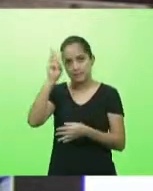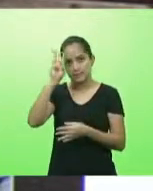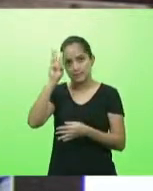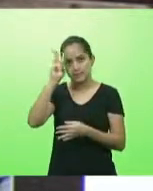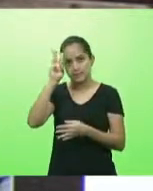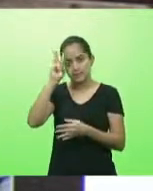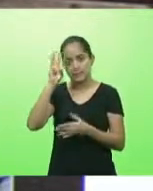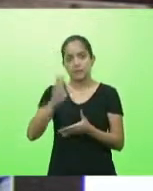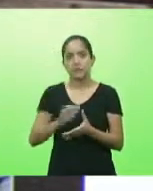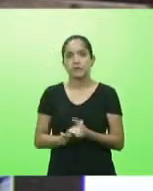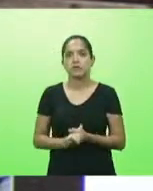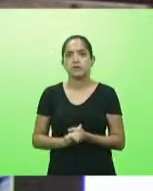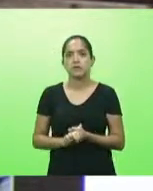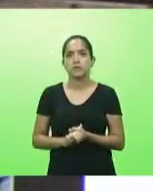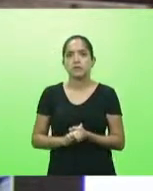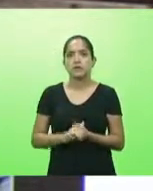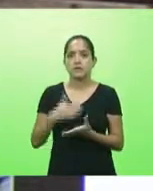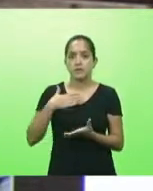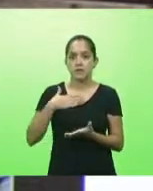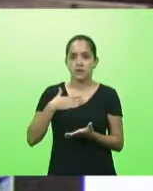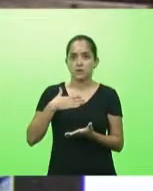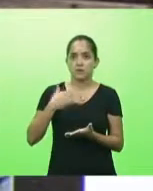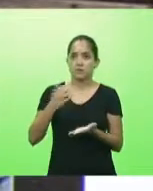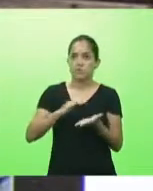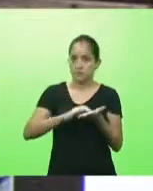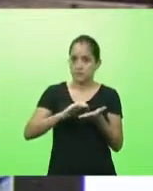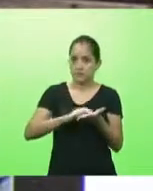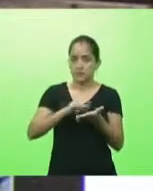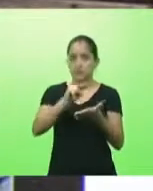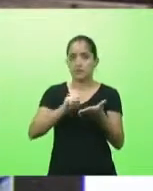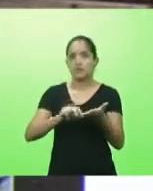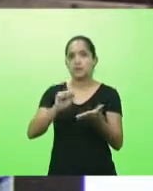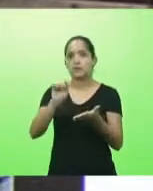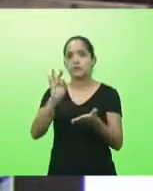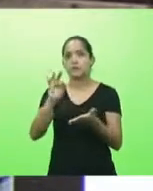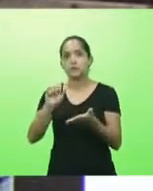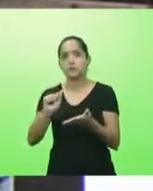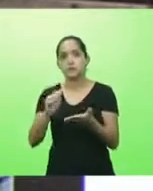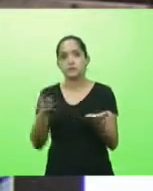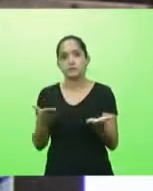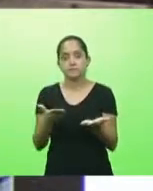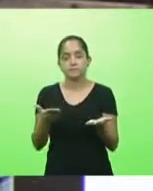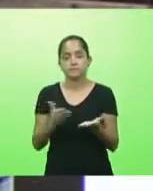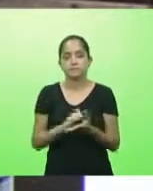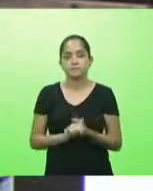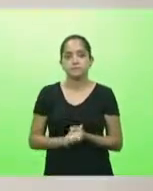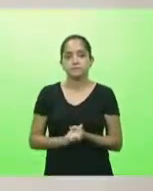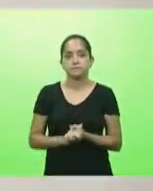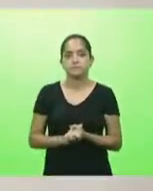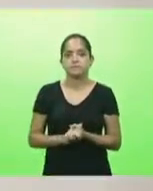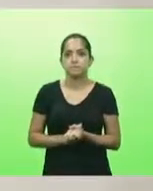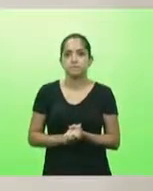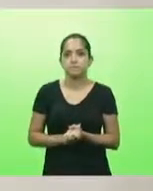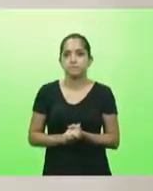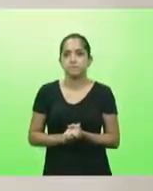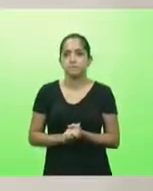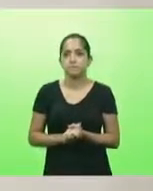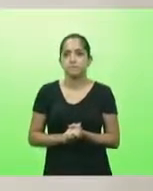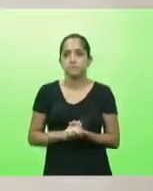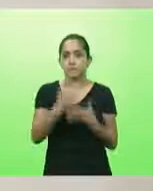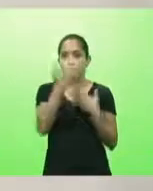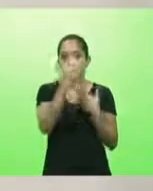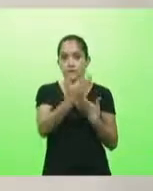regimental. Para constar, eu, segundo-secretário, lavei a presente ata. Era isso, presidente. Obrigado,